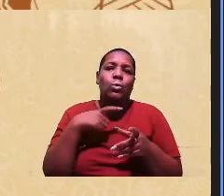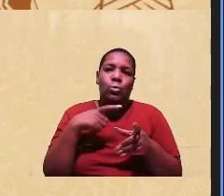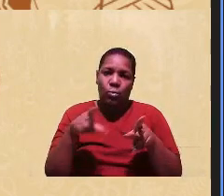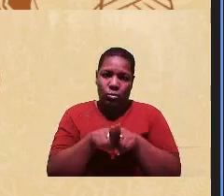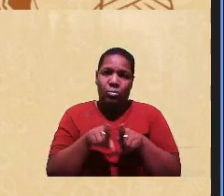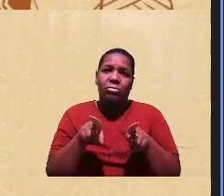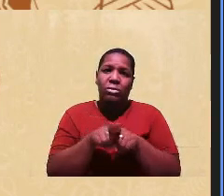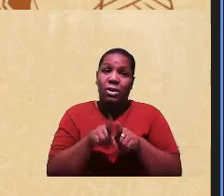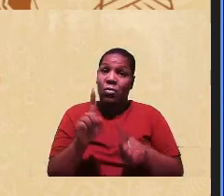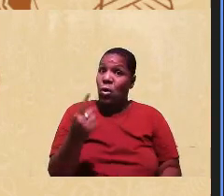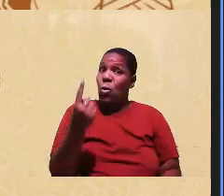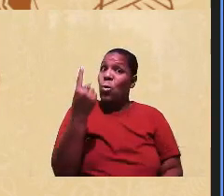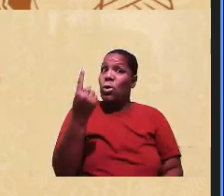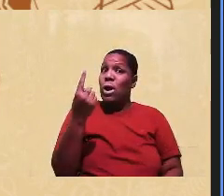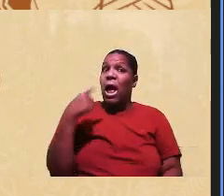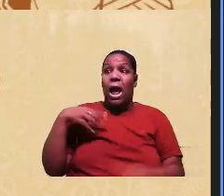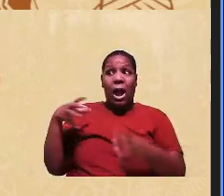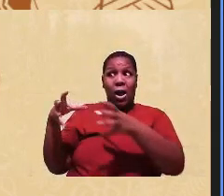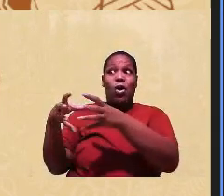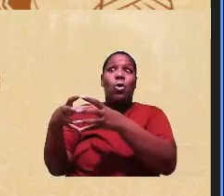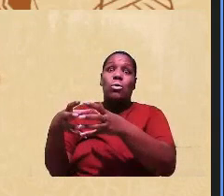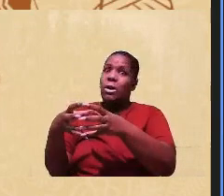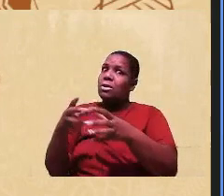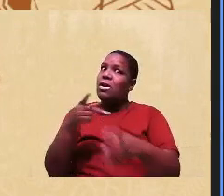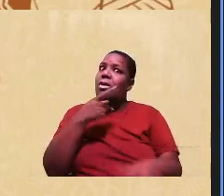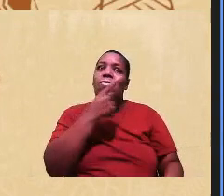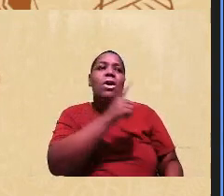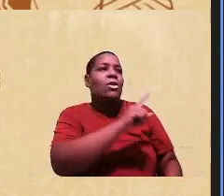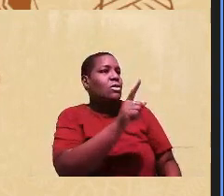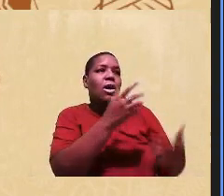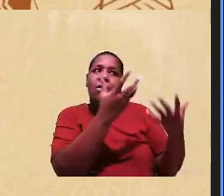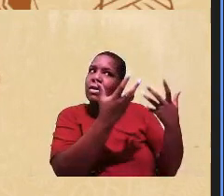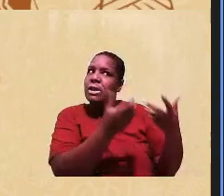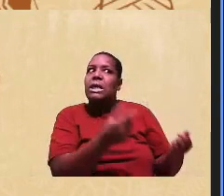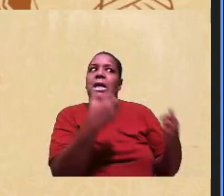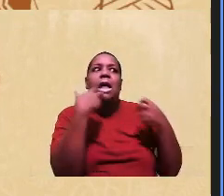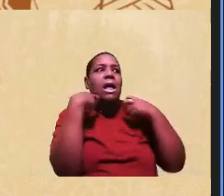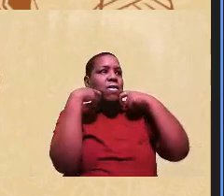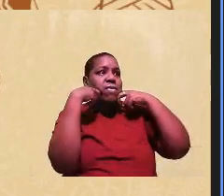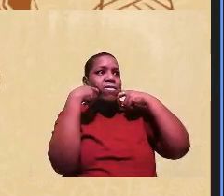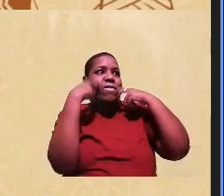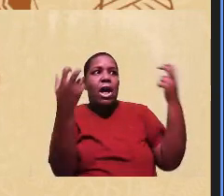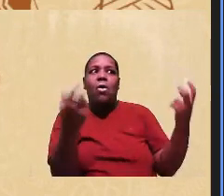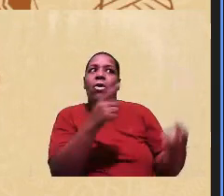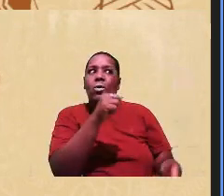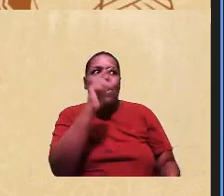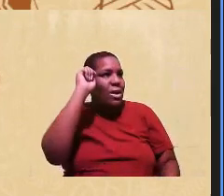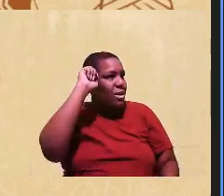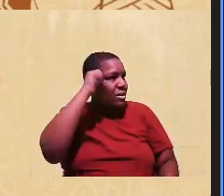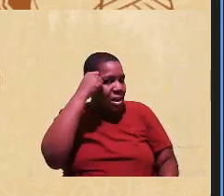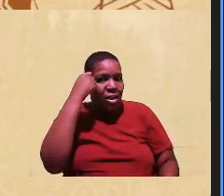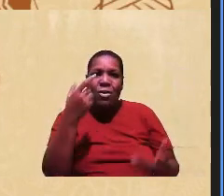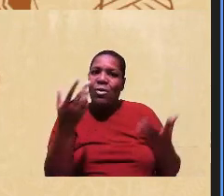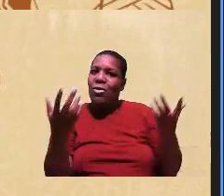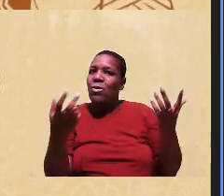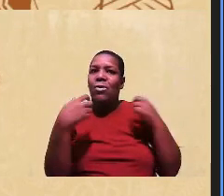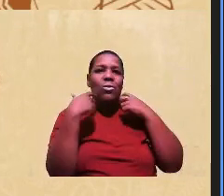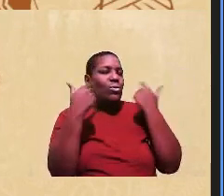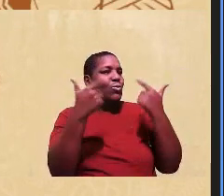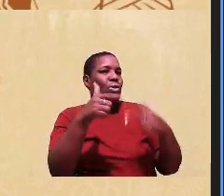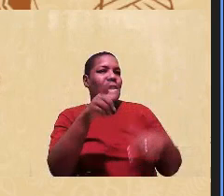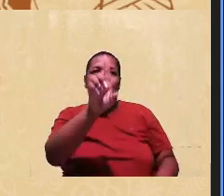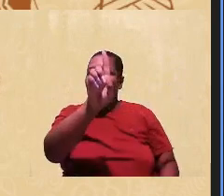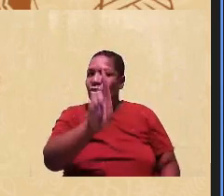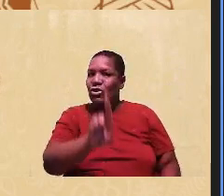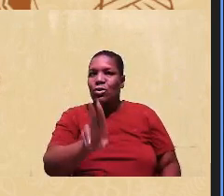A comunidade disse não vamos passar essa vergonha, você não é negro e você não tem o direito